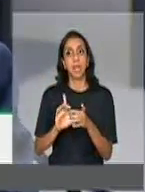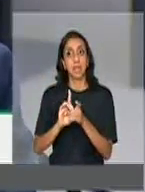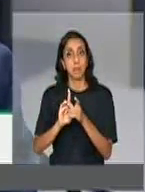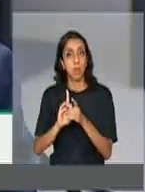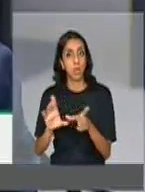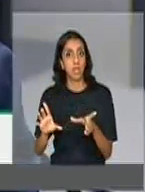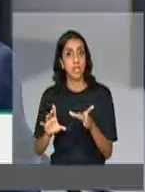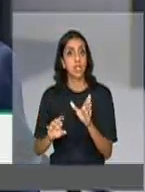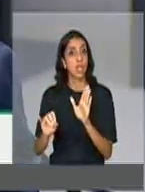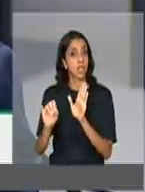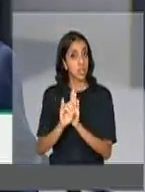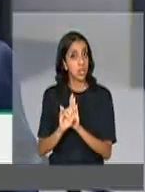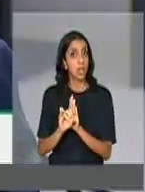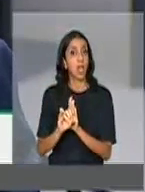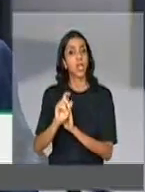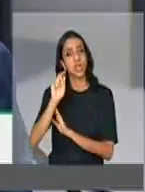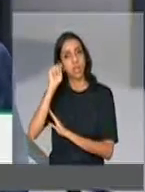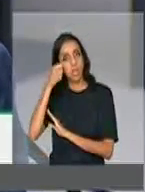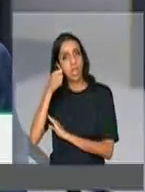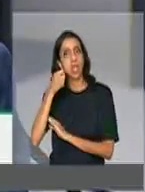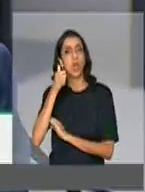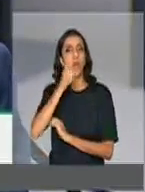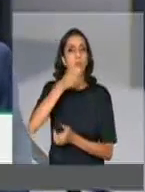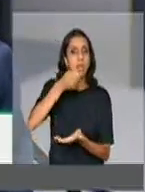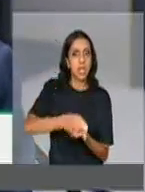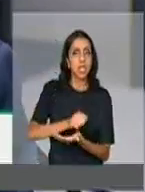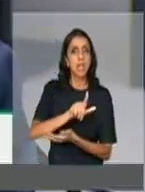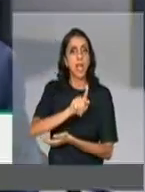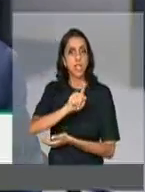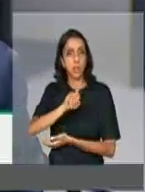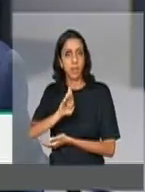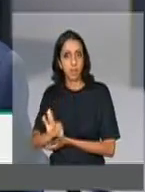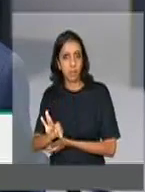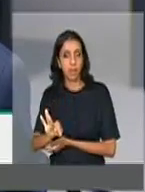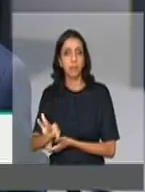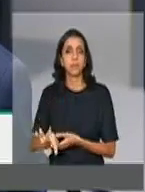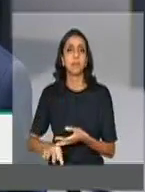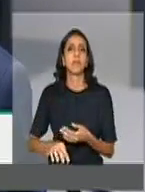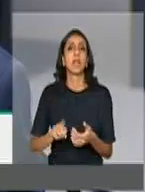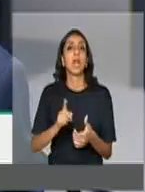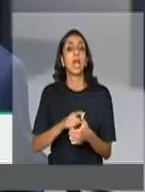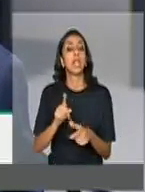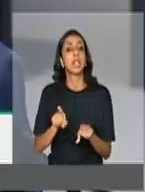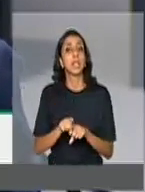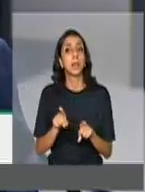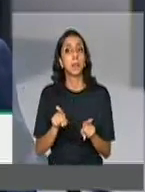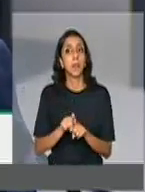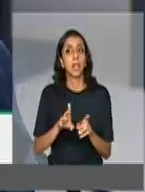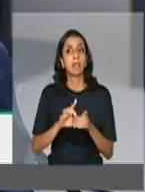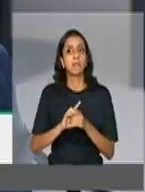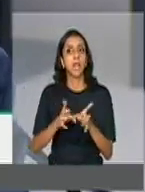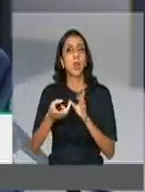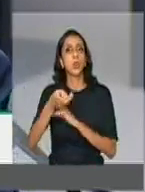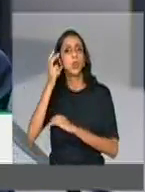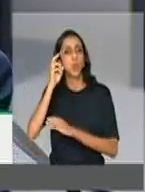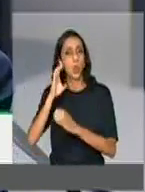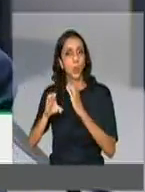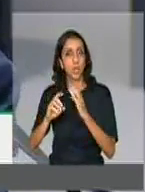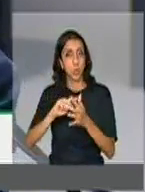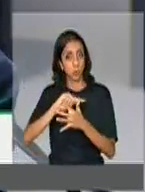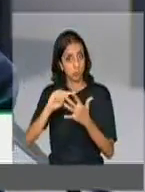identidades negro, feminista e LGBT e democratização da cultura e da comunicação.